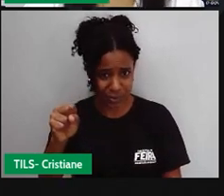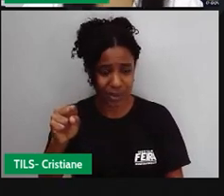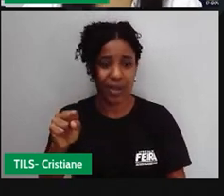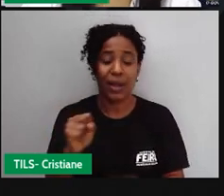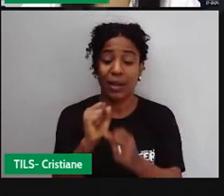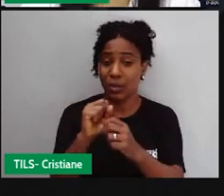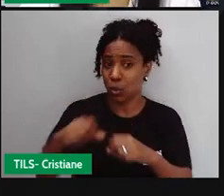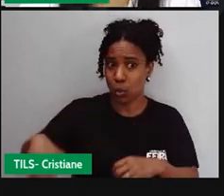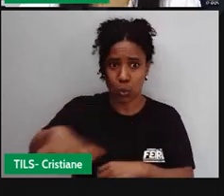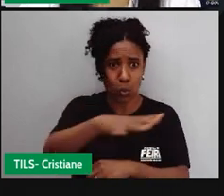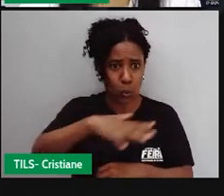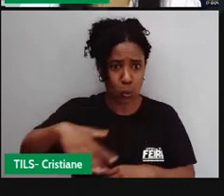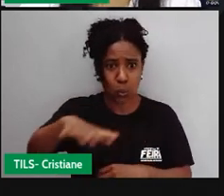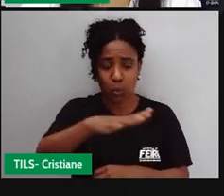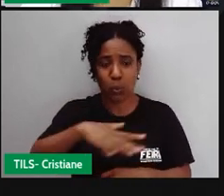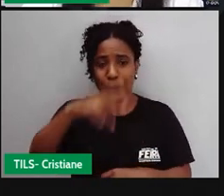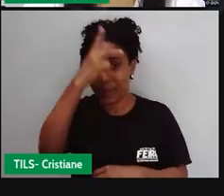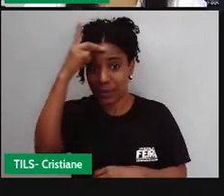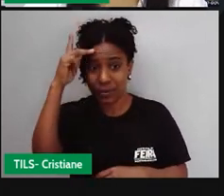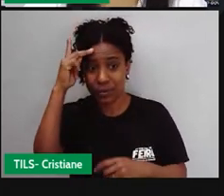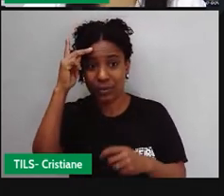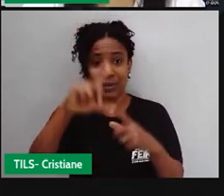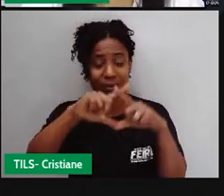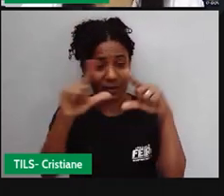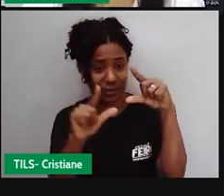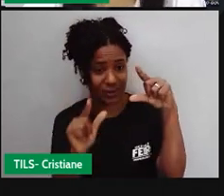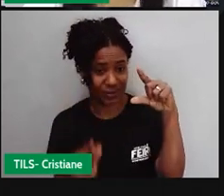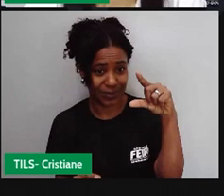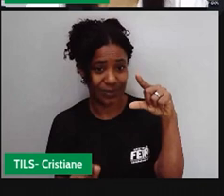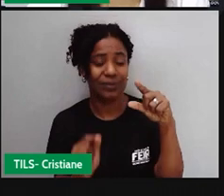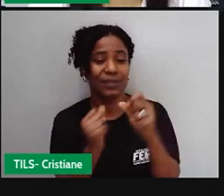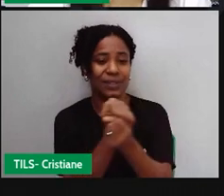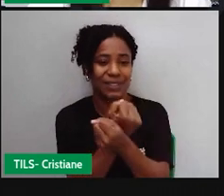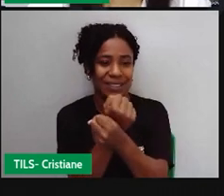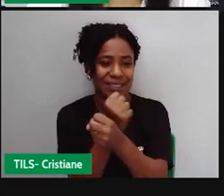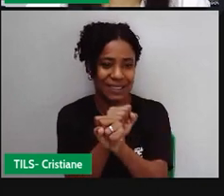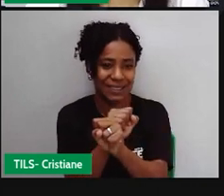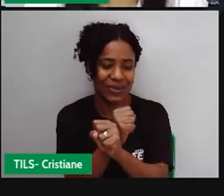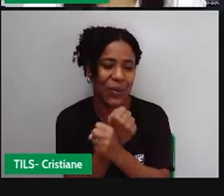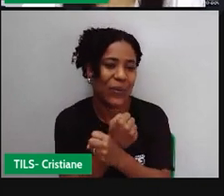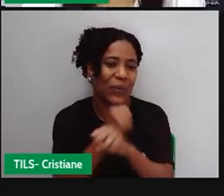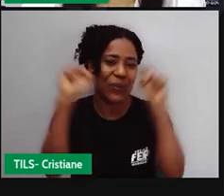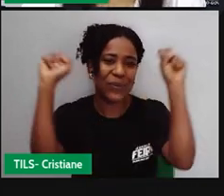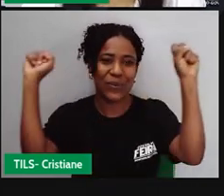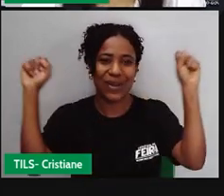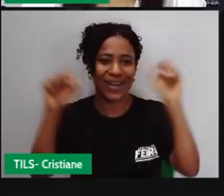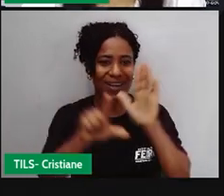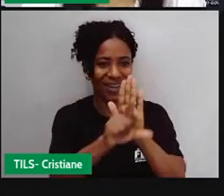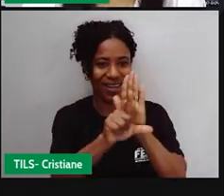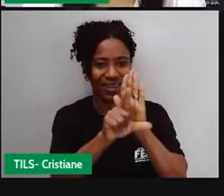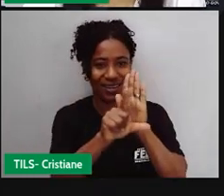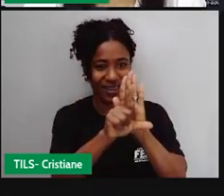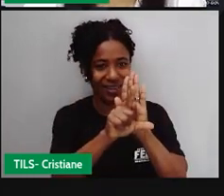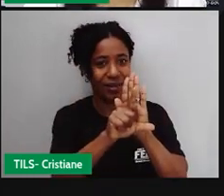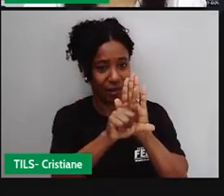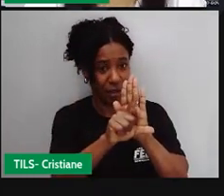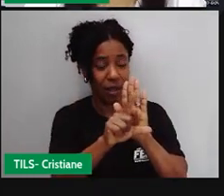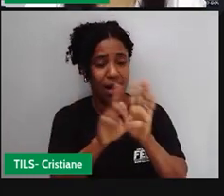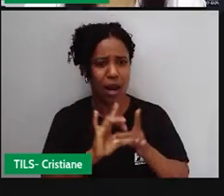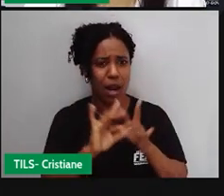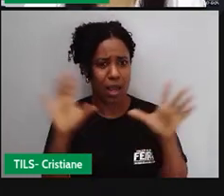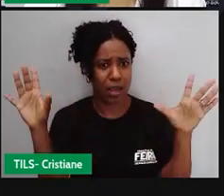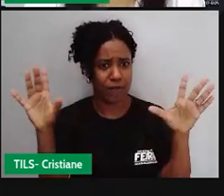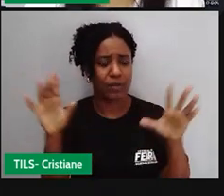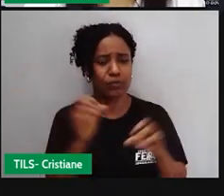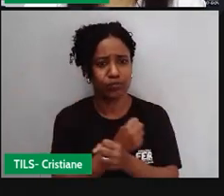Áurea, e os escravizados passaram a ser libertos. Muitas comunidades,